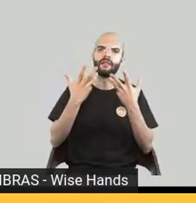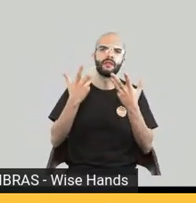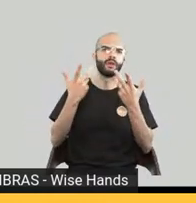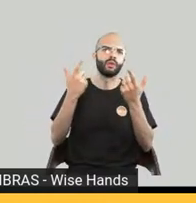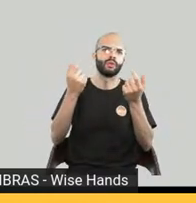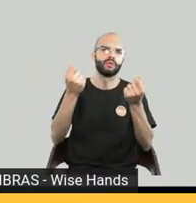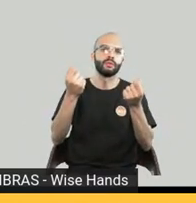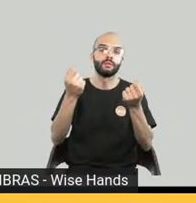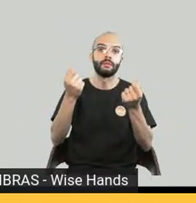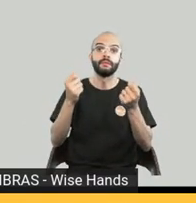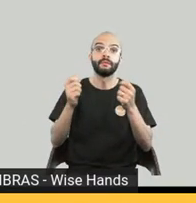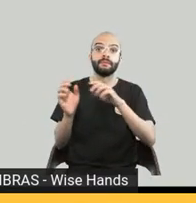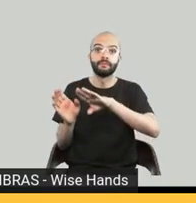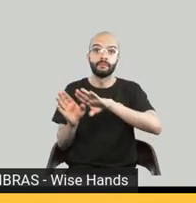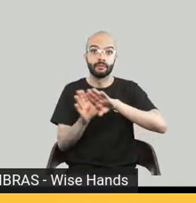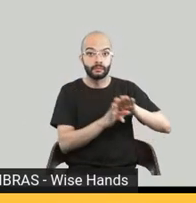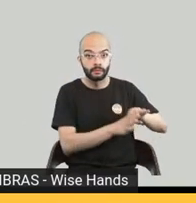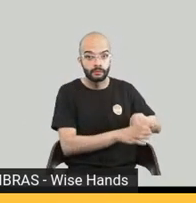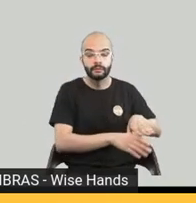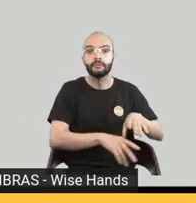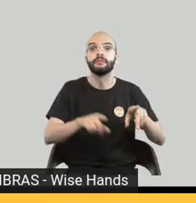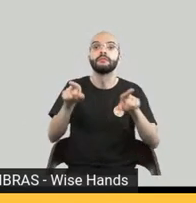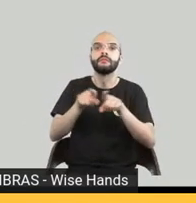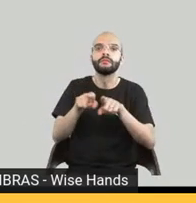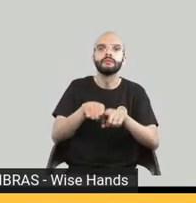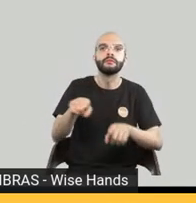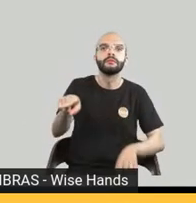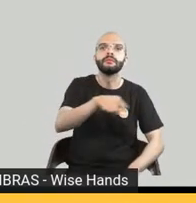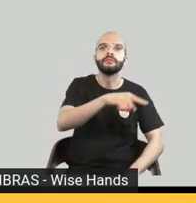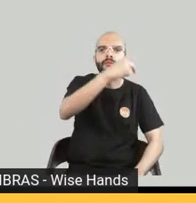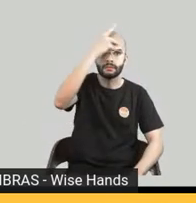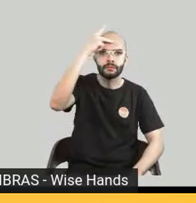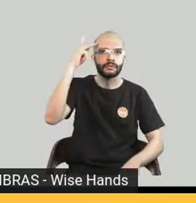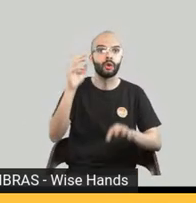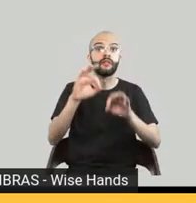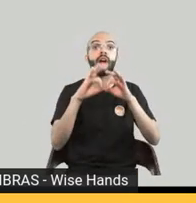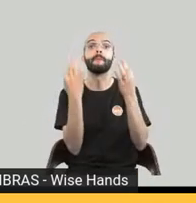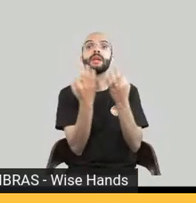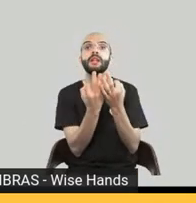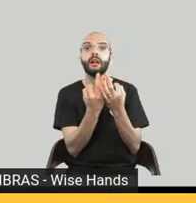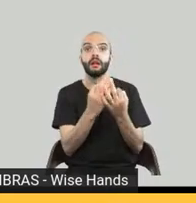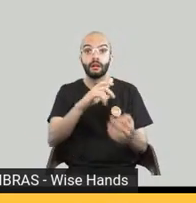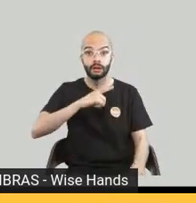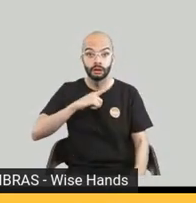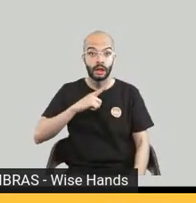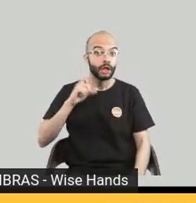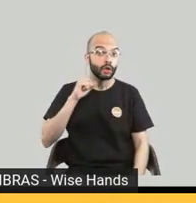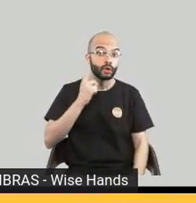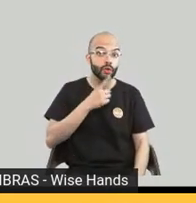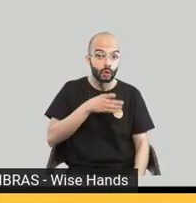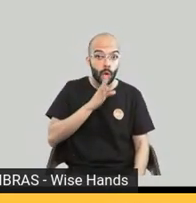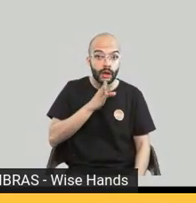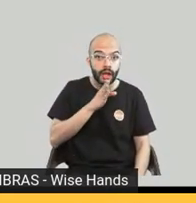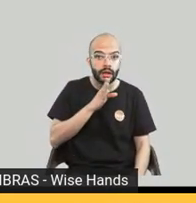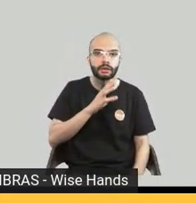pessoas que têm algum um deficiente auditivo na família um surdo que entrem em www